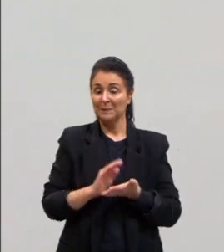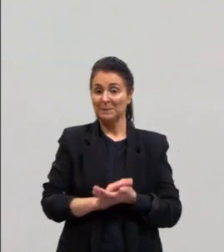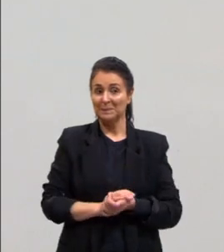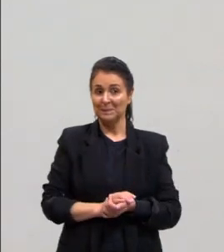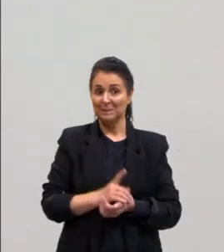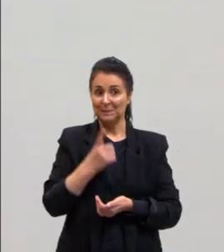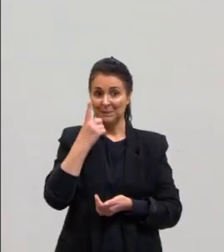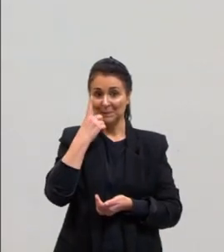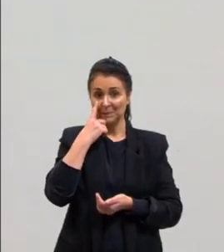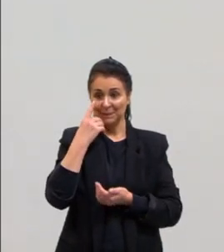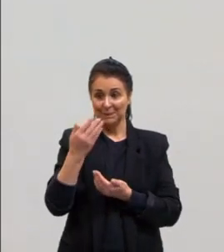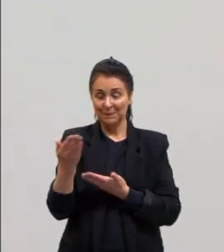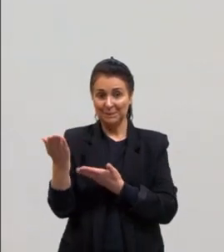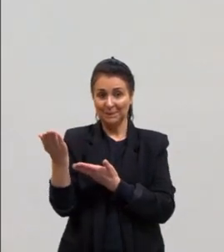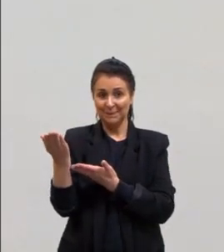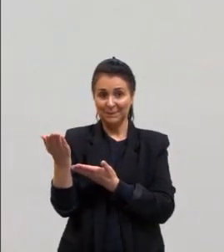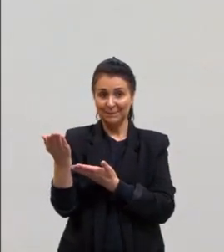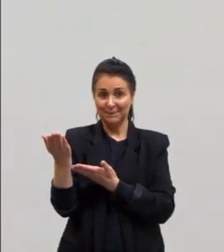esse aqui.